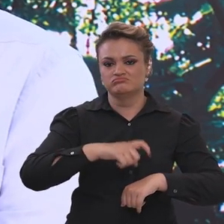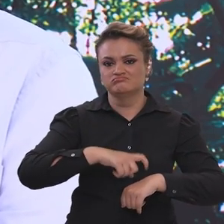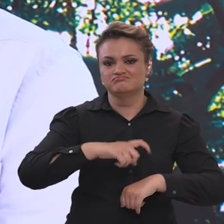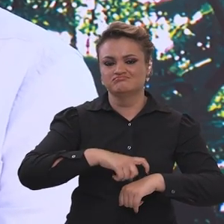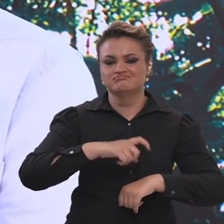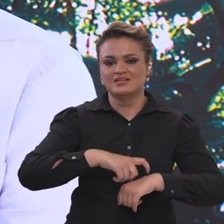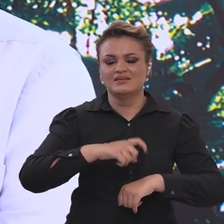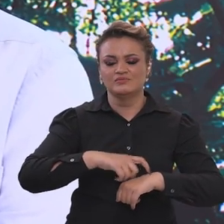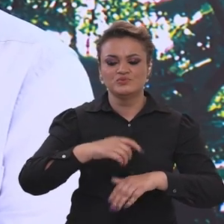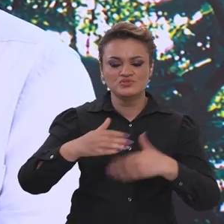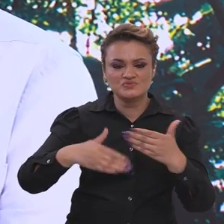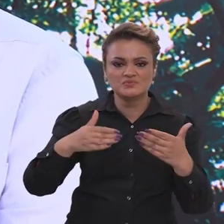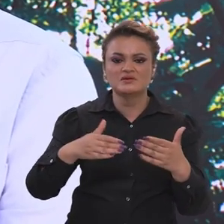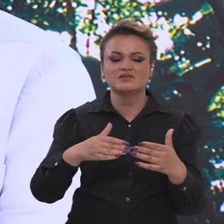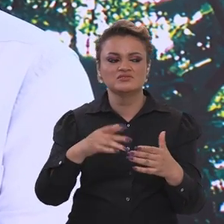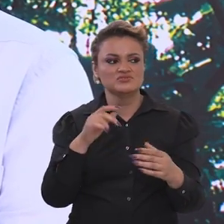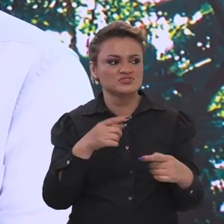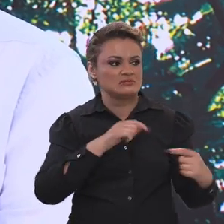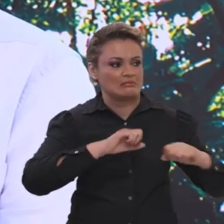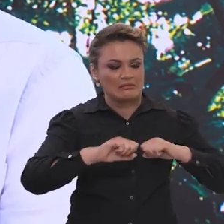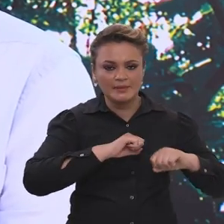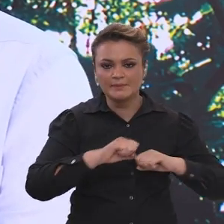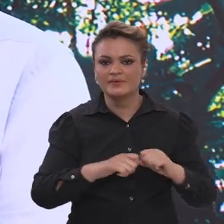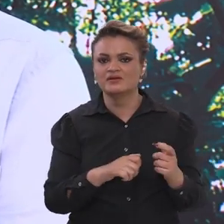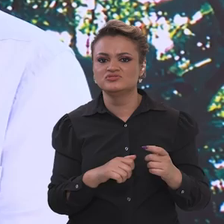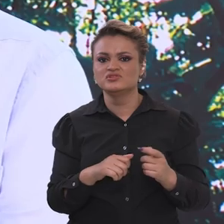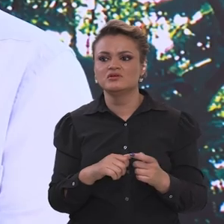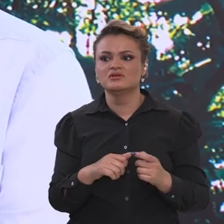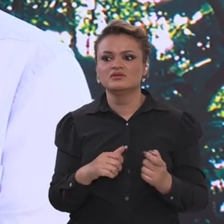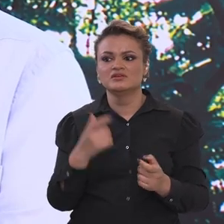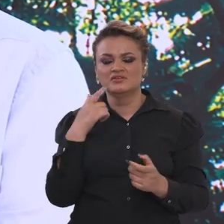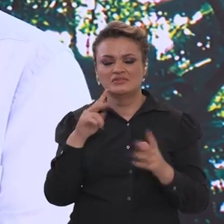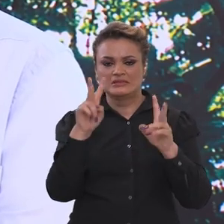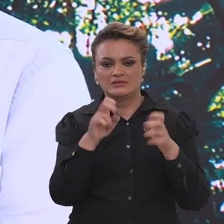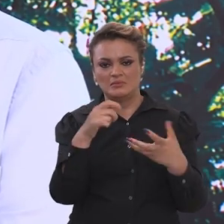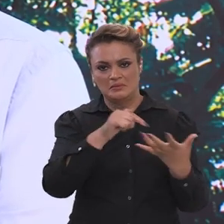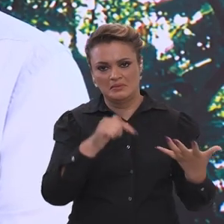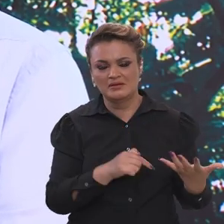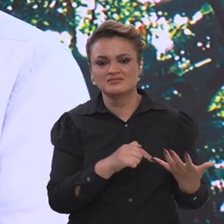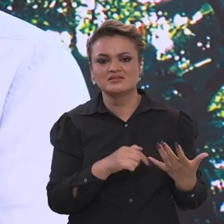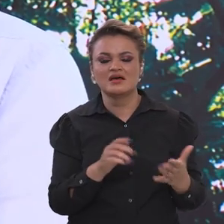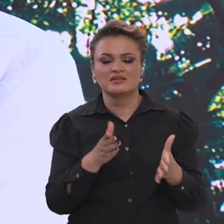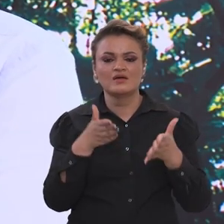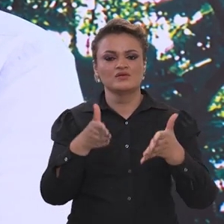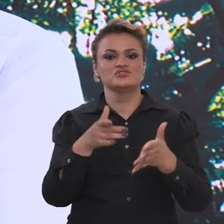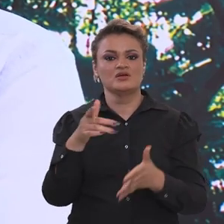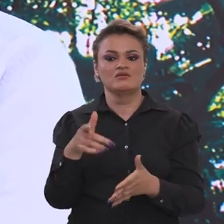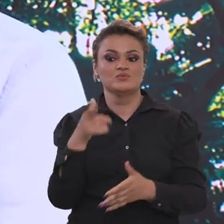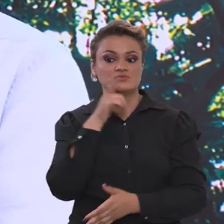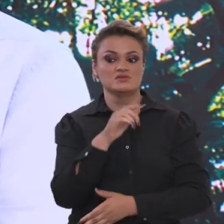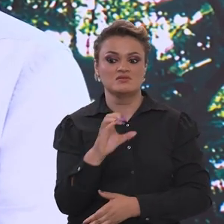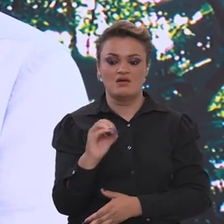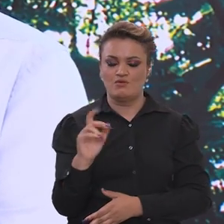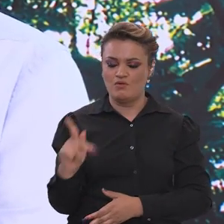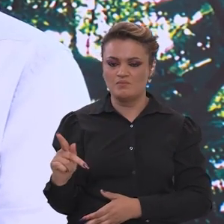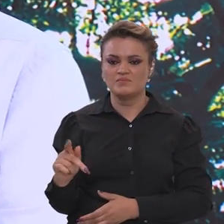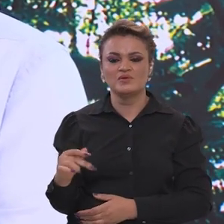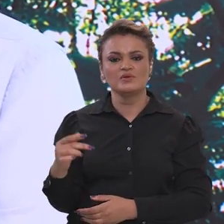de maturação, de debate sobre essas questões para chegar na COP com